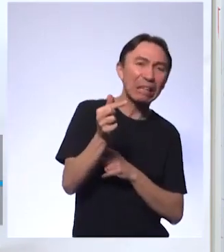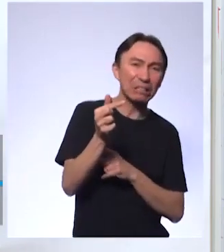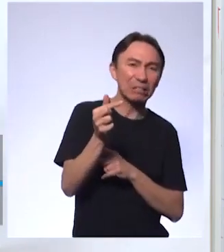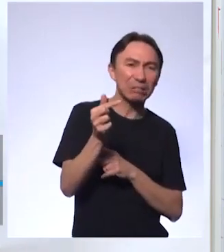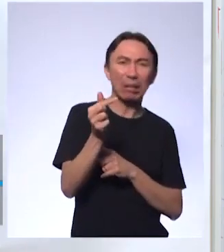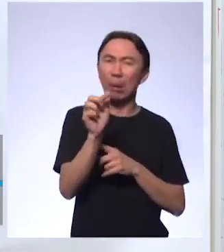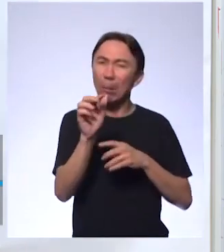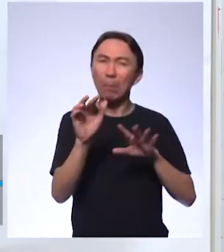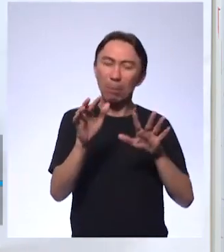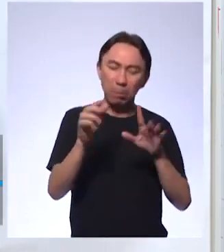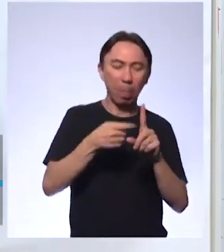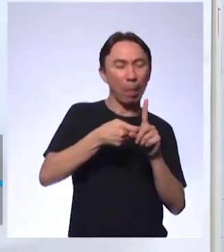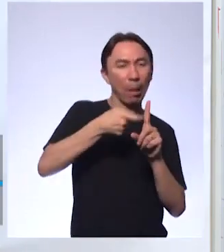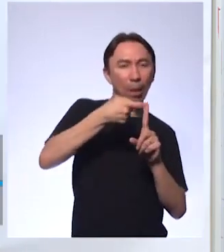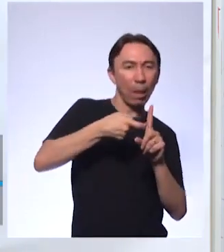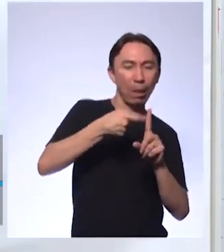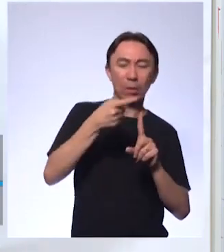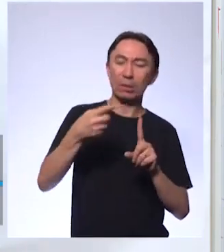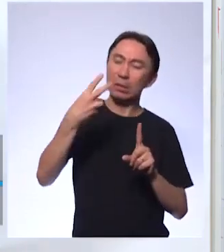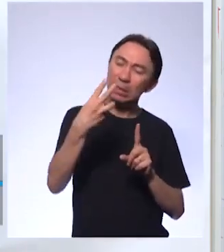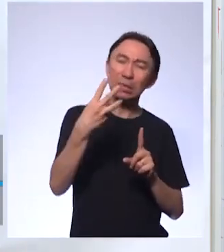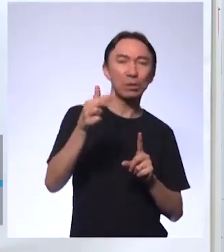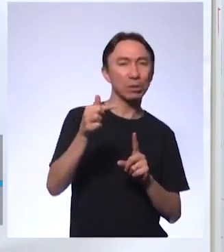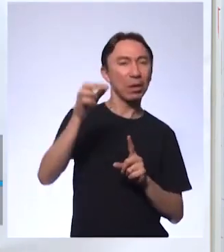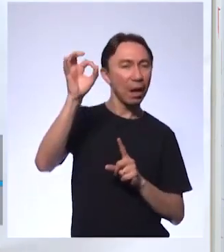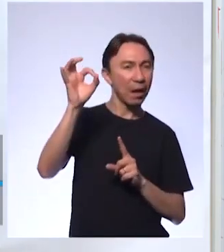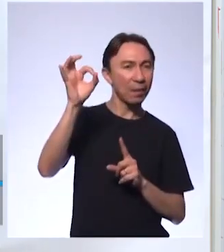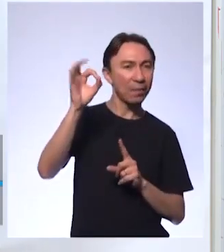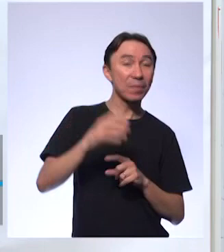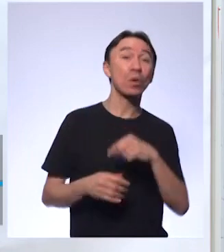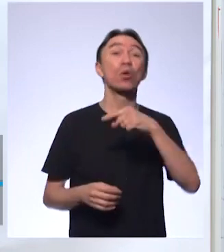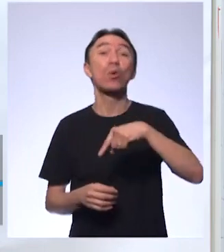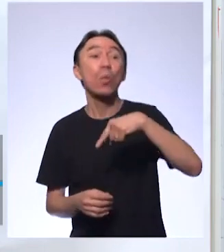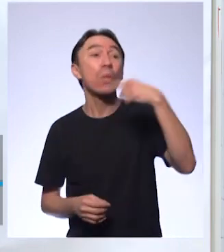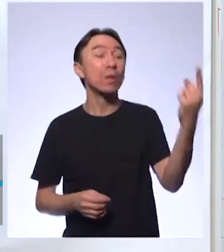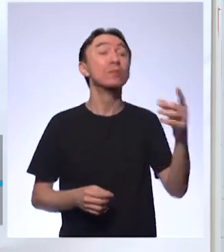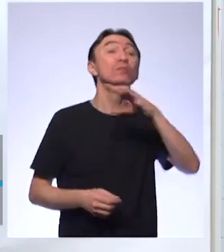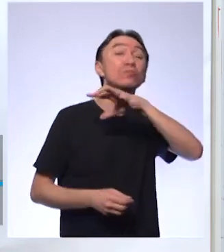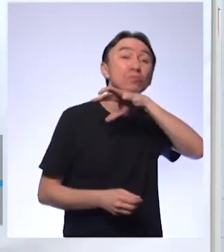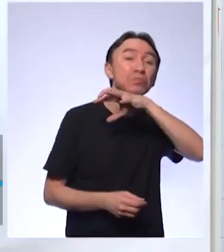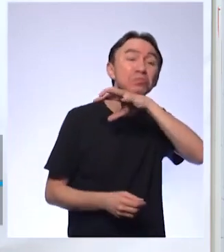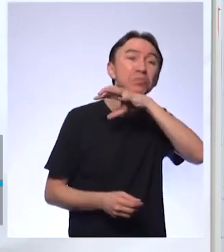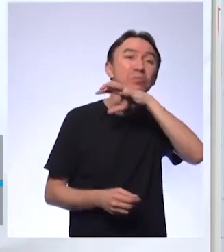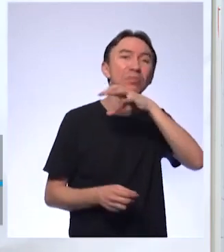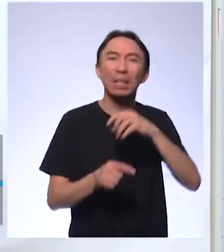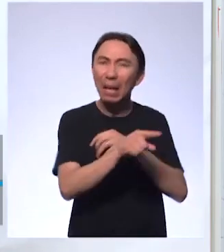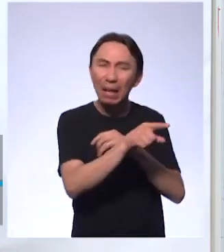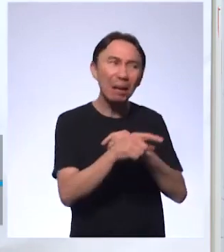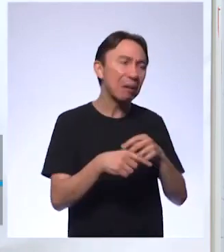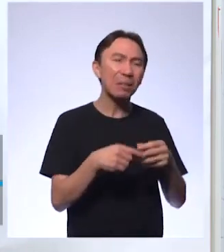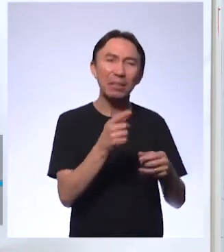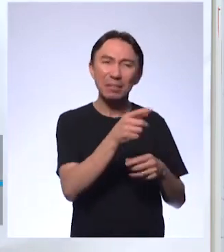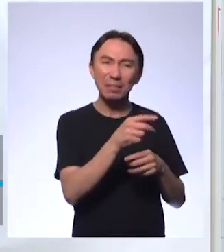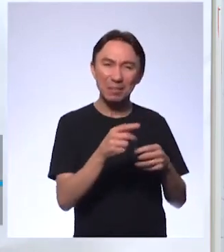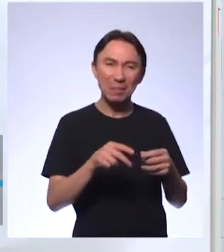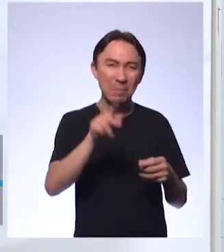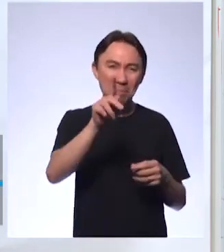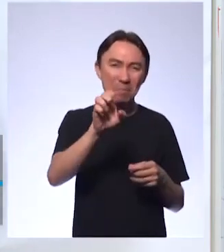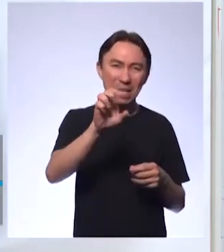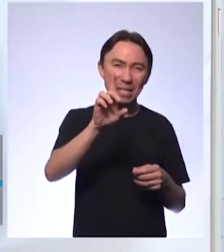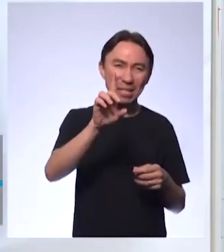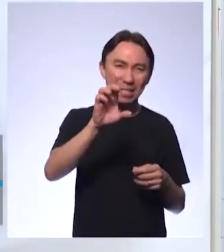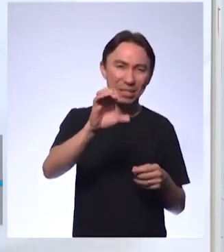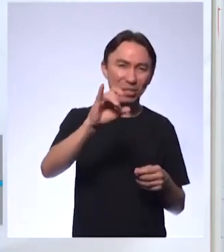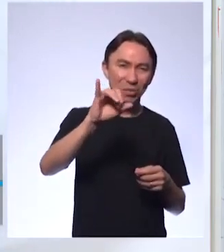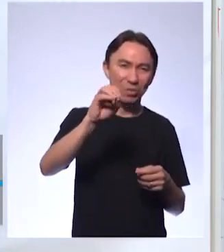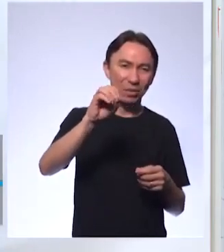tudo bem? Então, a gente é homeotérmico. Os animais pecilotérmicos, eles dependem da temperatura do ambiente. Vou dar um exemplo para